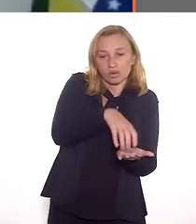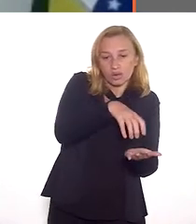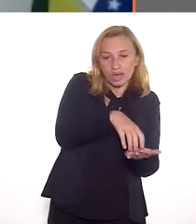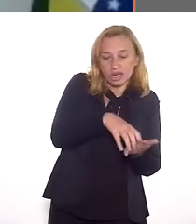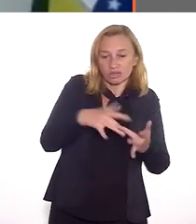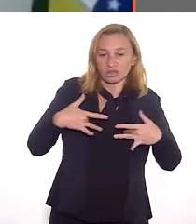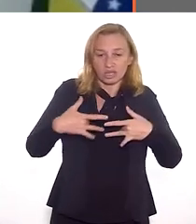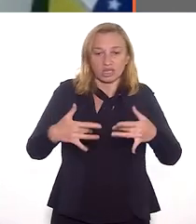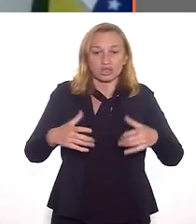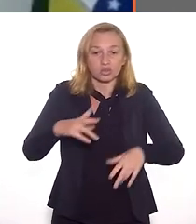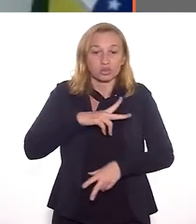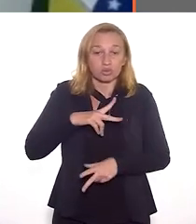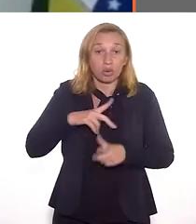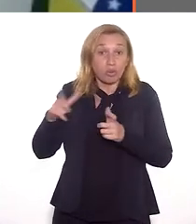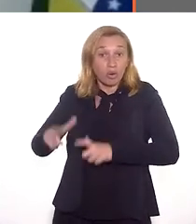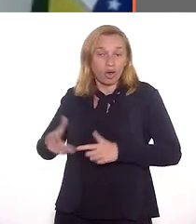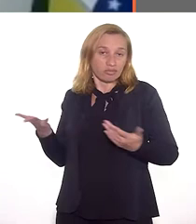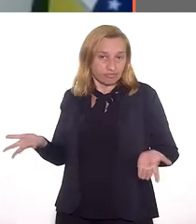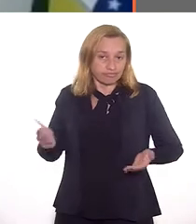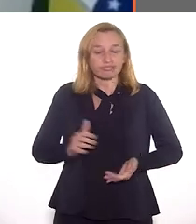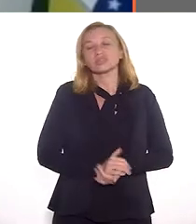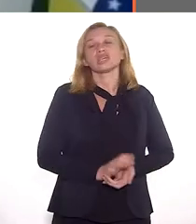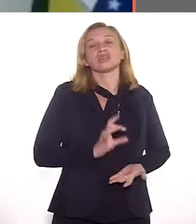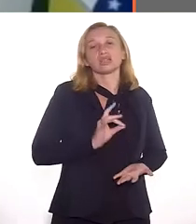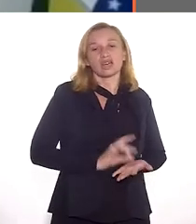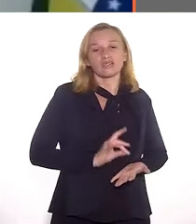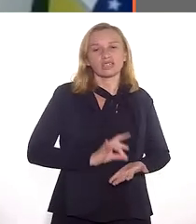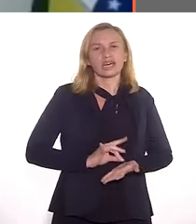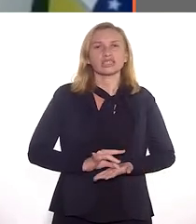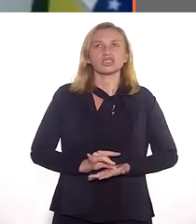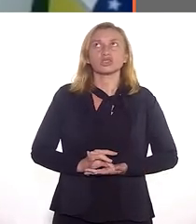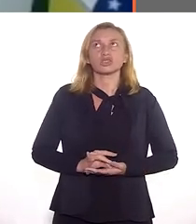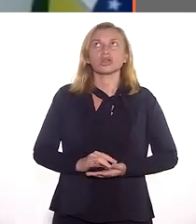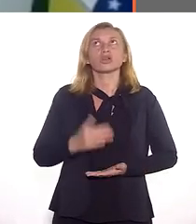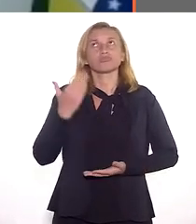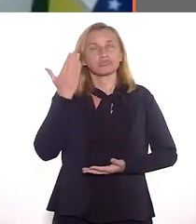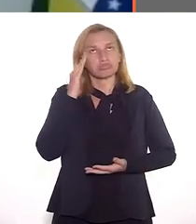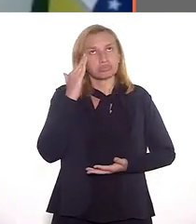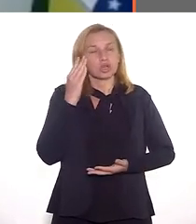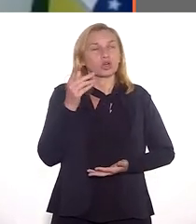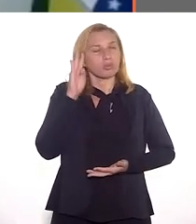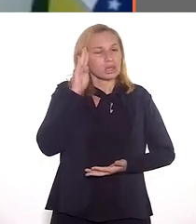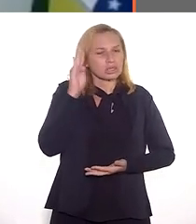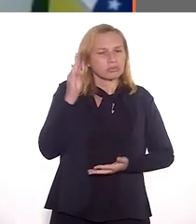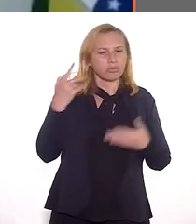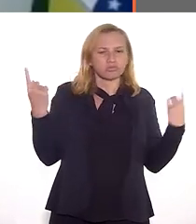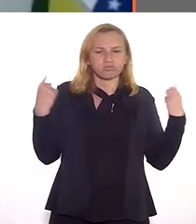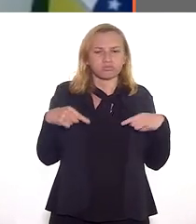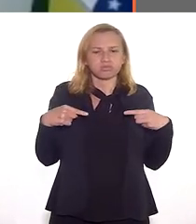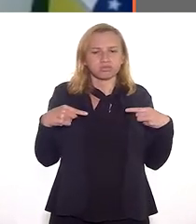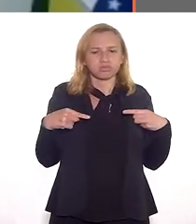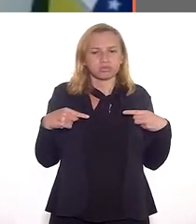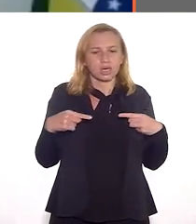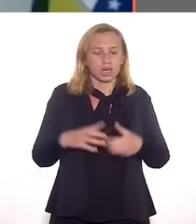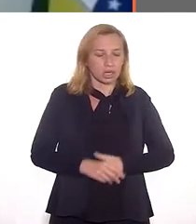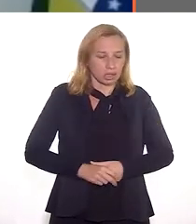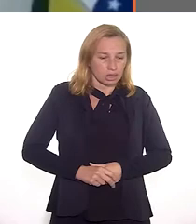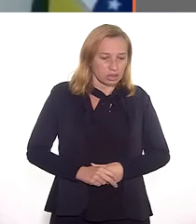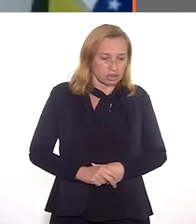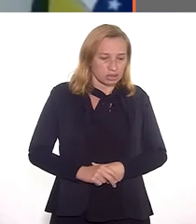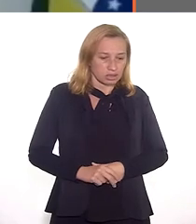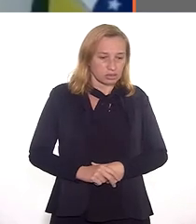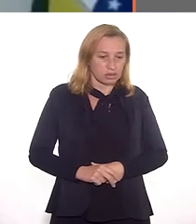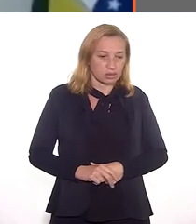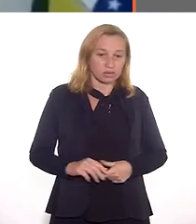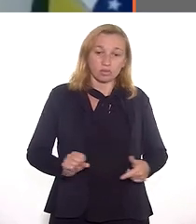solidariedade dos próprios territórios, dos próprios coletivos. Então, assim, na verdade, entendo que o principal desafio